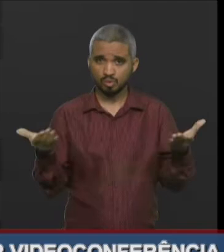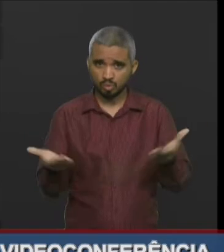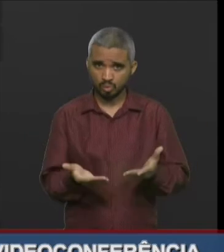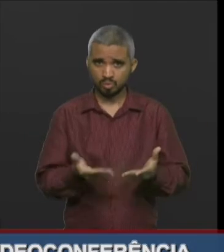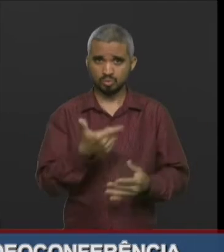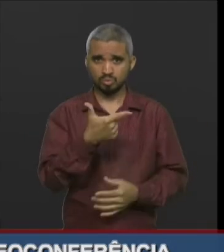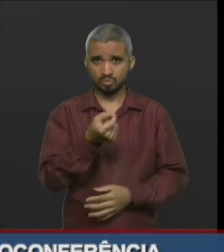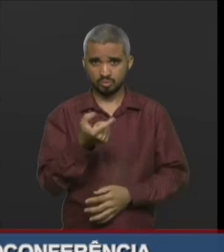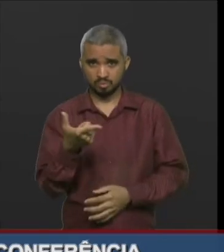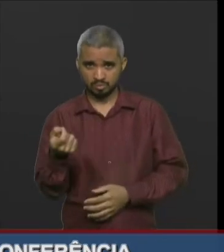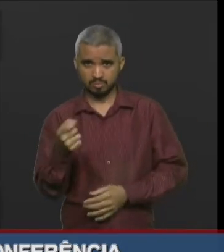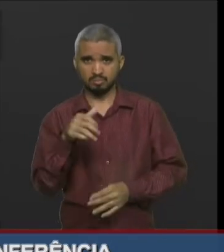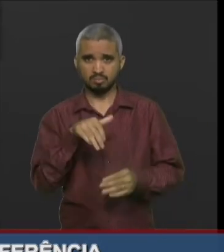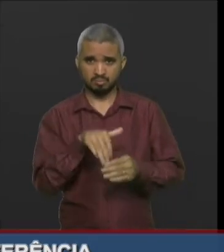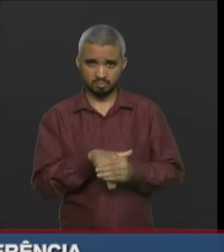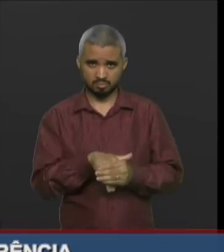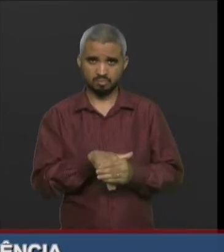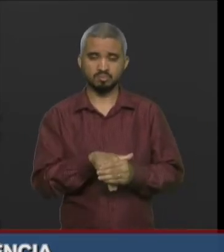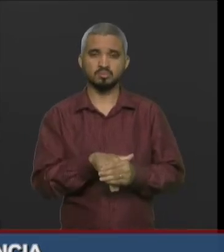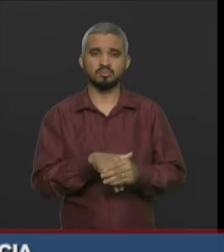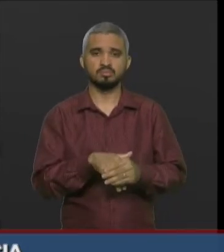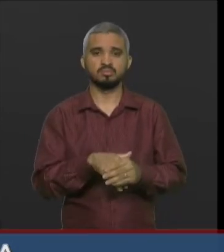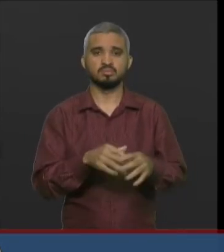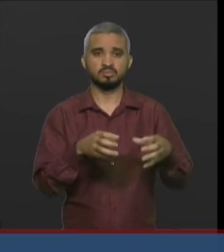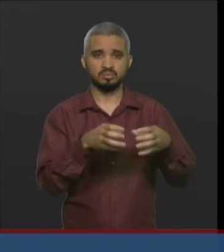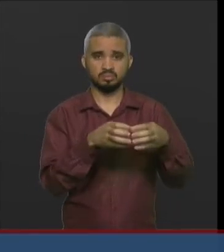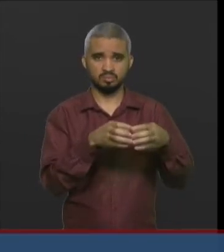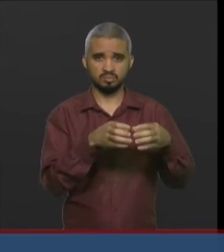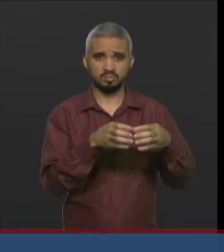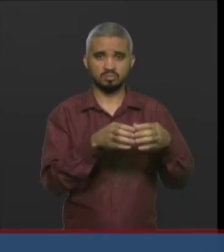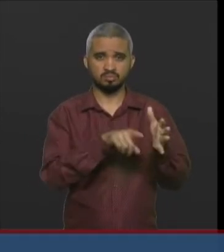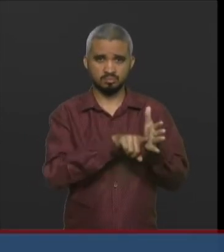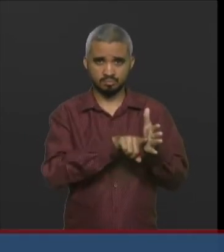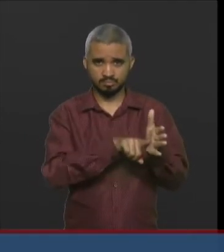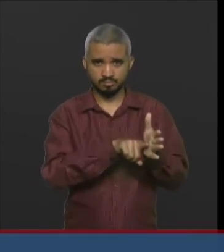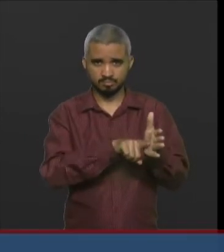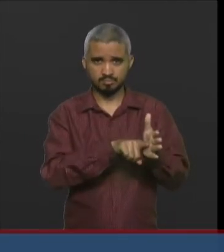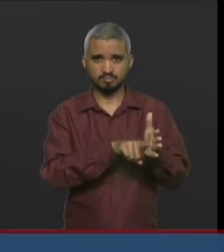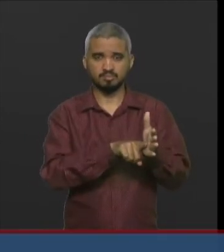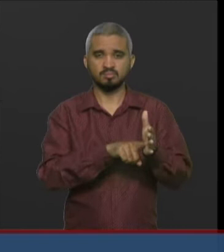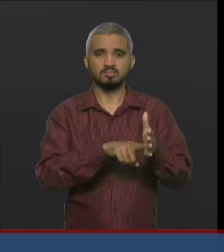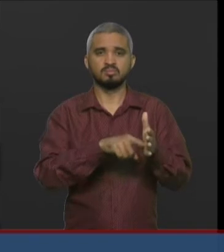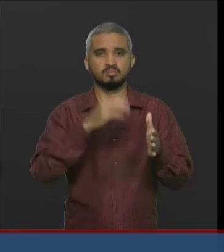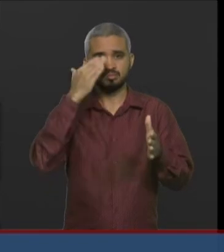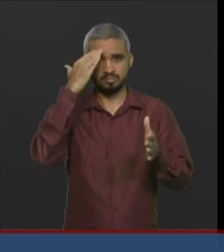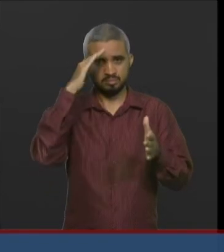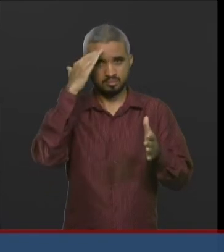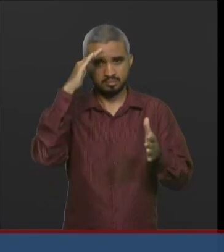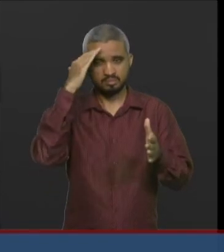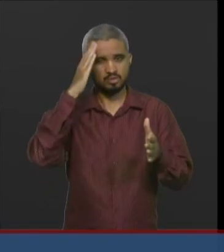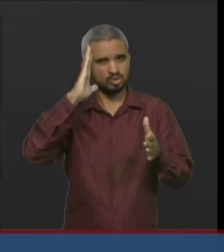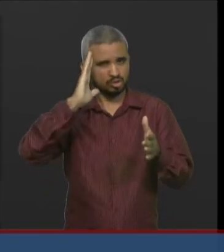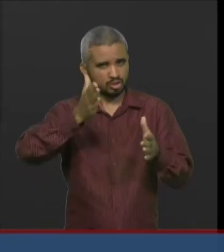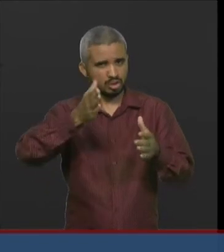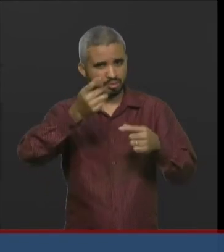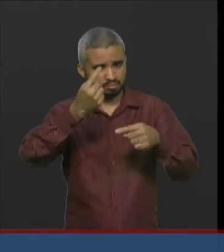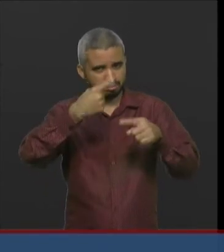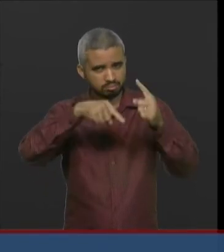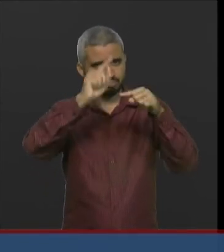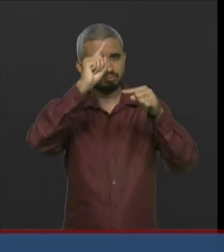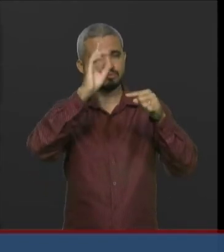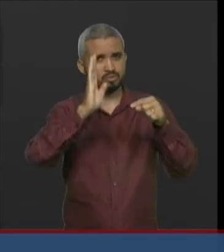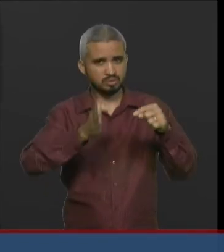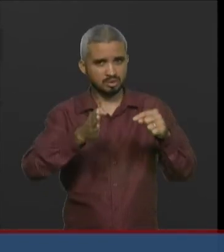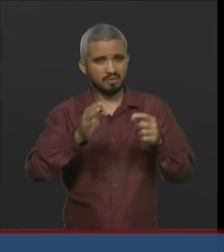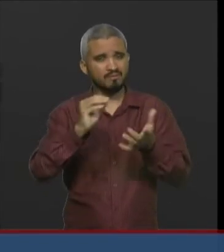O entendimento dos peritos é de que já é um grande avanço. Há muitos outros pontos que